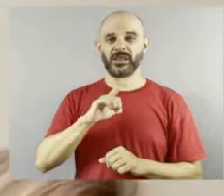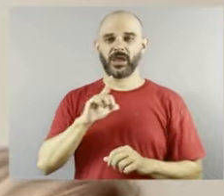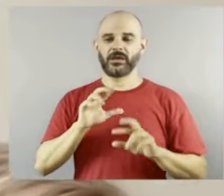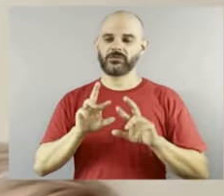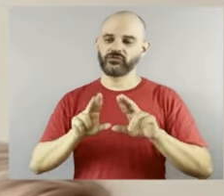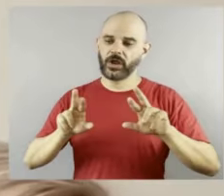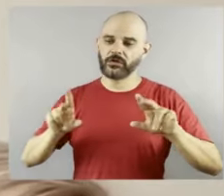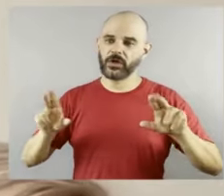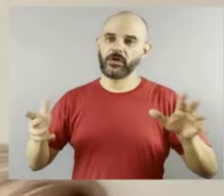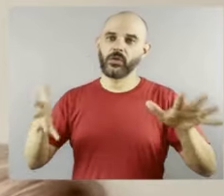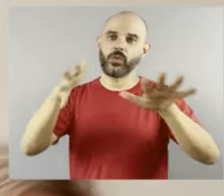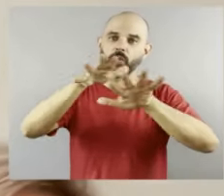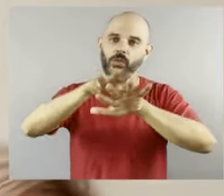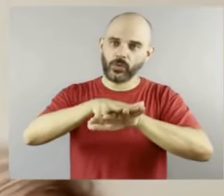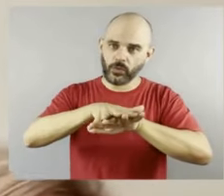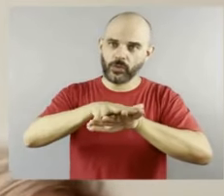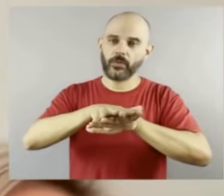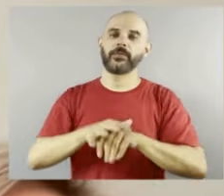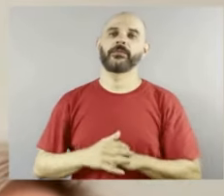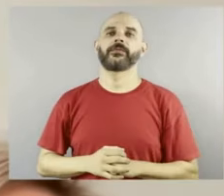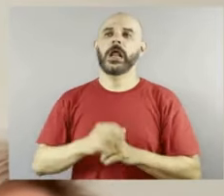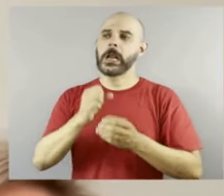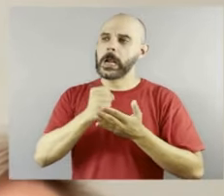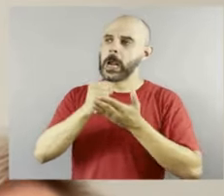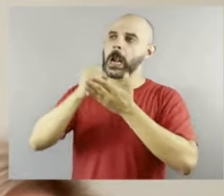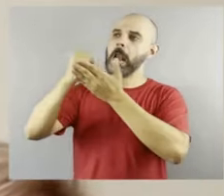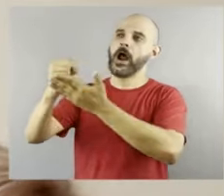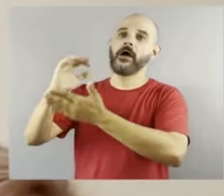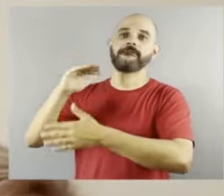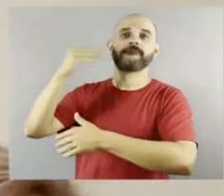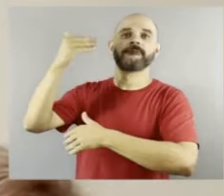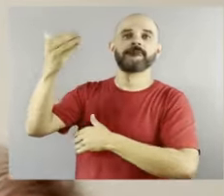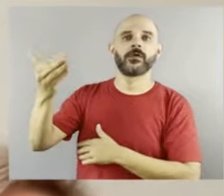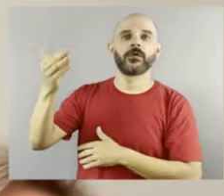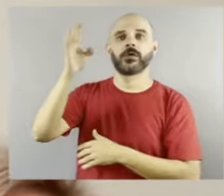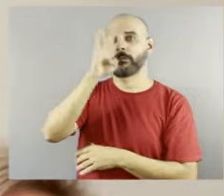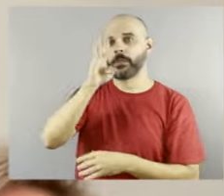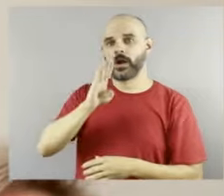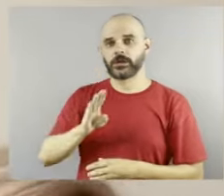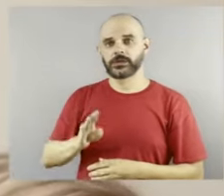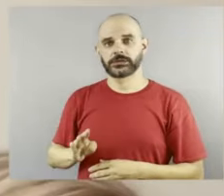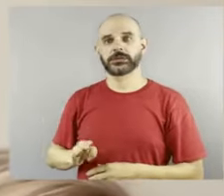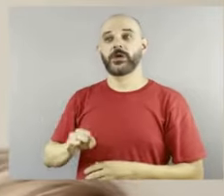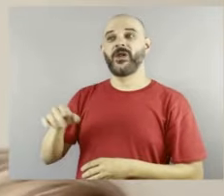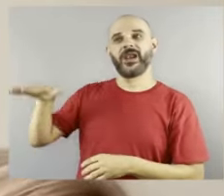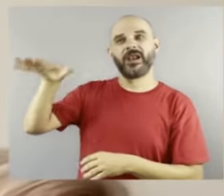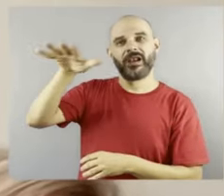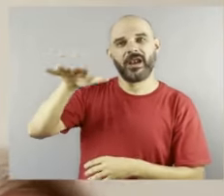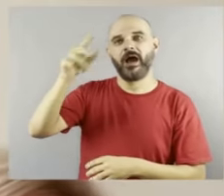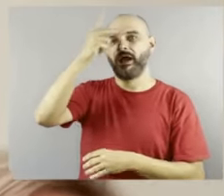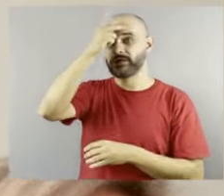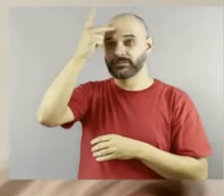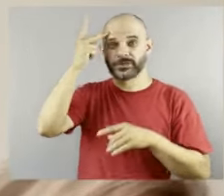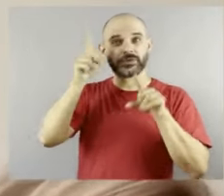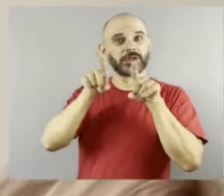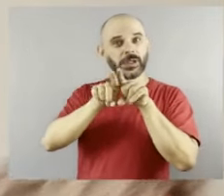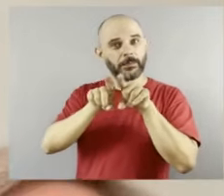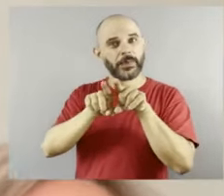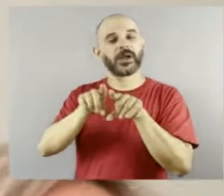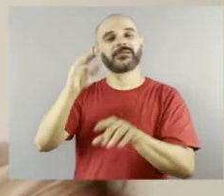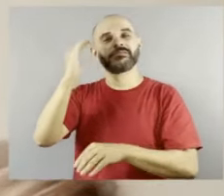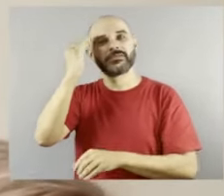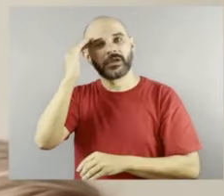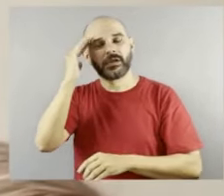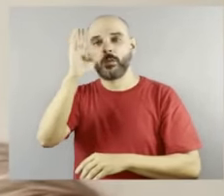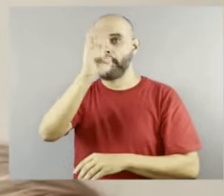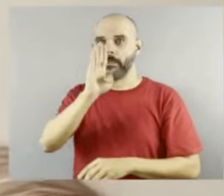levar para fora do Brasil significa que as pessoas também têm a compreensão que o Brasil não é apenas racial, que é